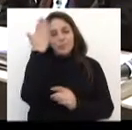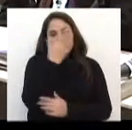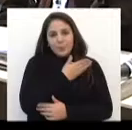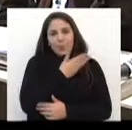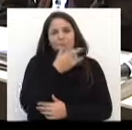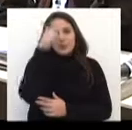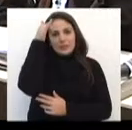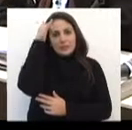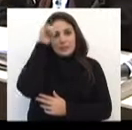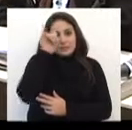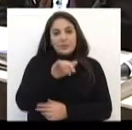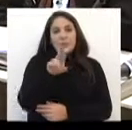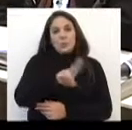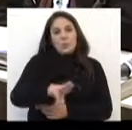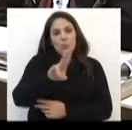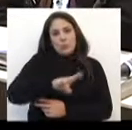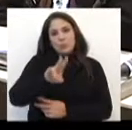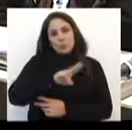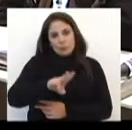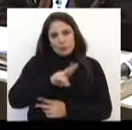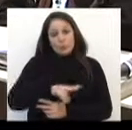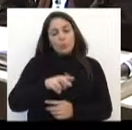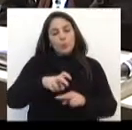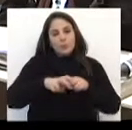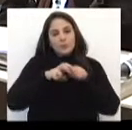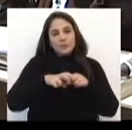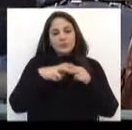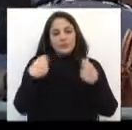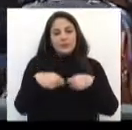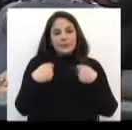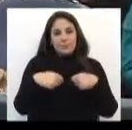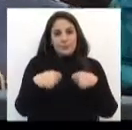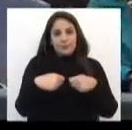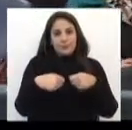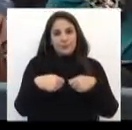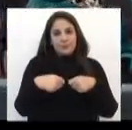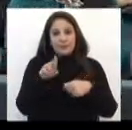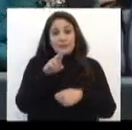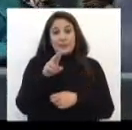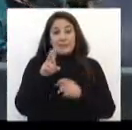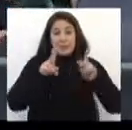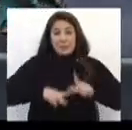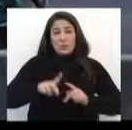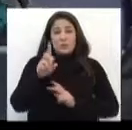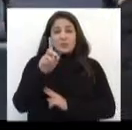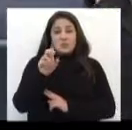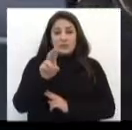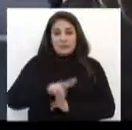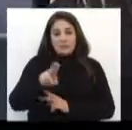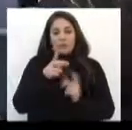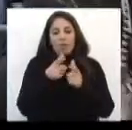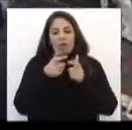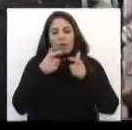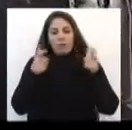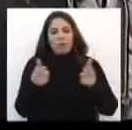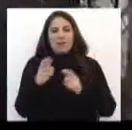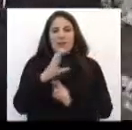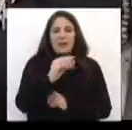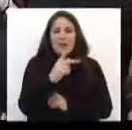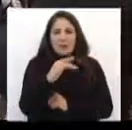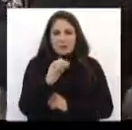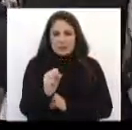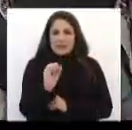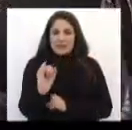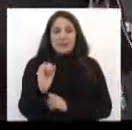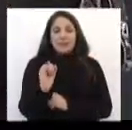prevenção deve ser prioridade, pois a demanda de usuários é crescente. No CAPS-I, são cerca de